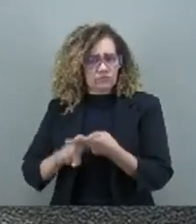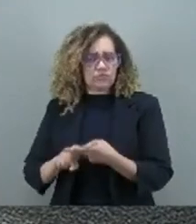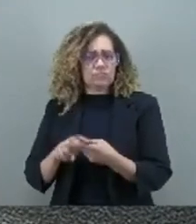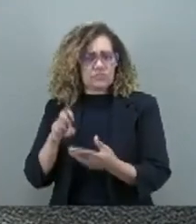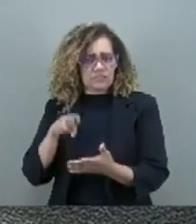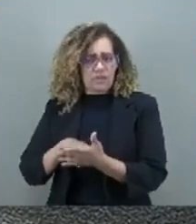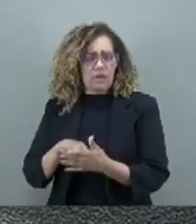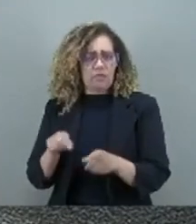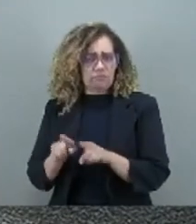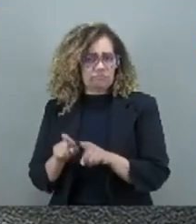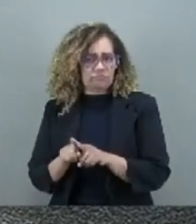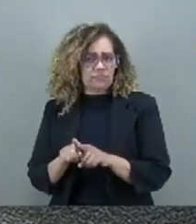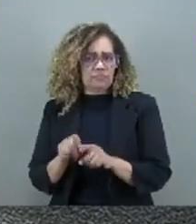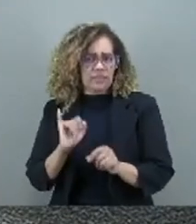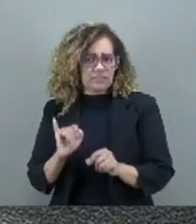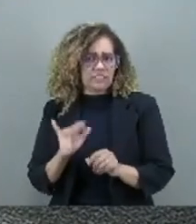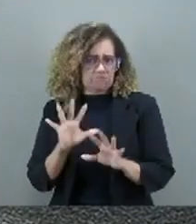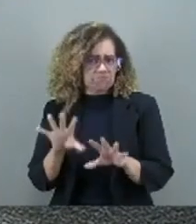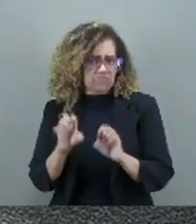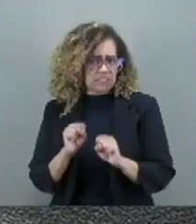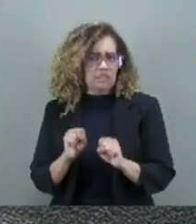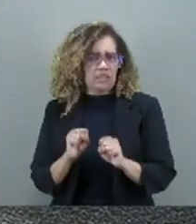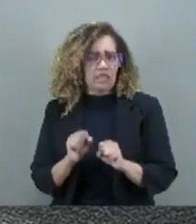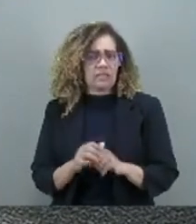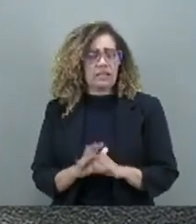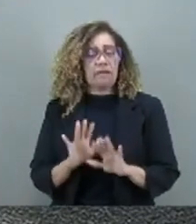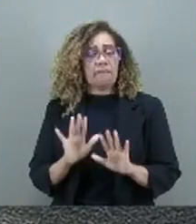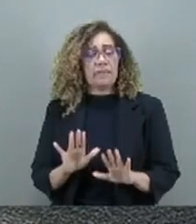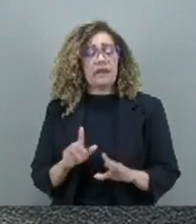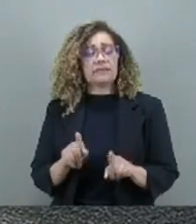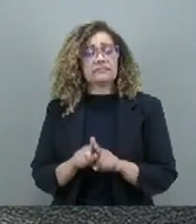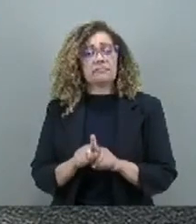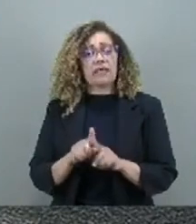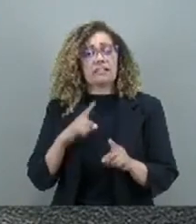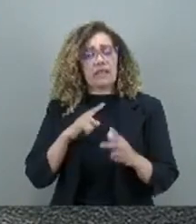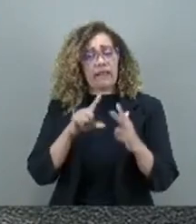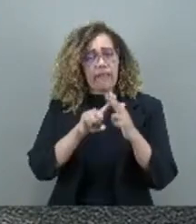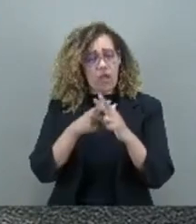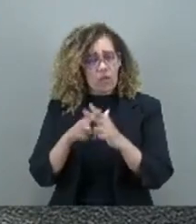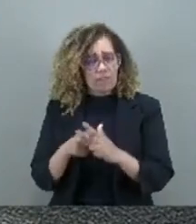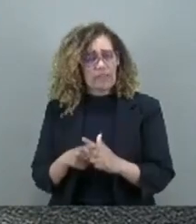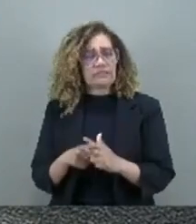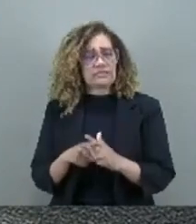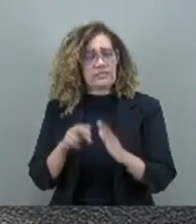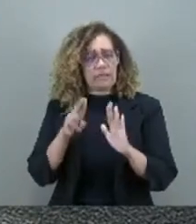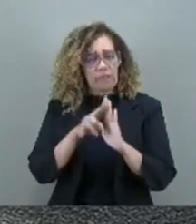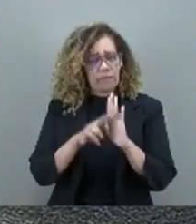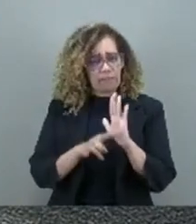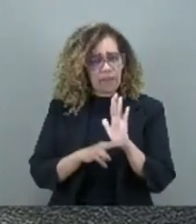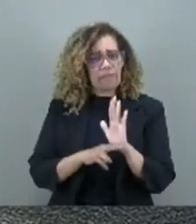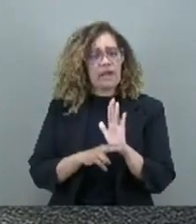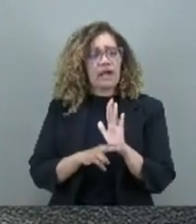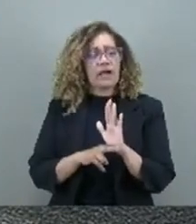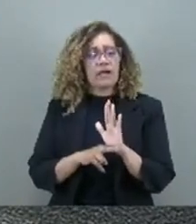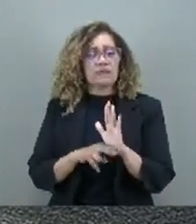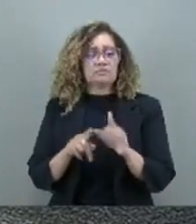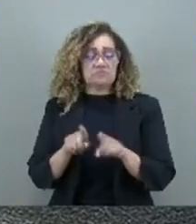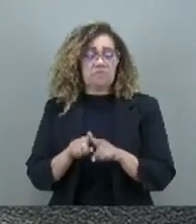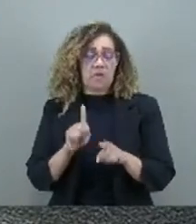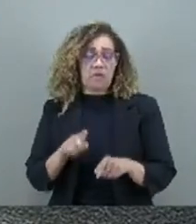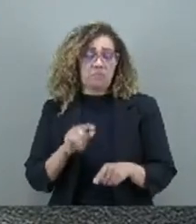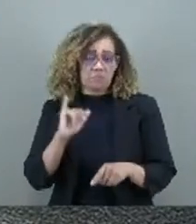guia de execução penal, quando emitida, mas é uma regulamentação, evidentemente, infralegal, e é sempre